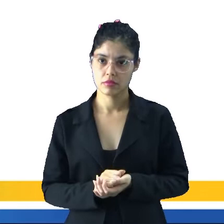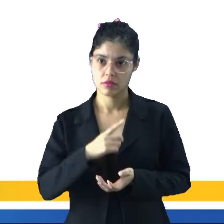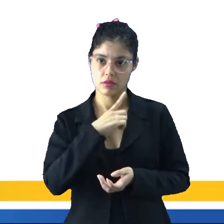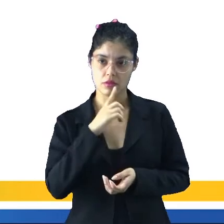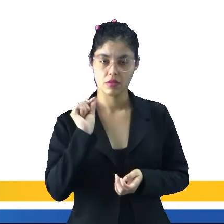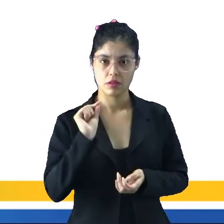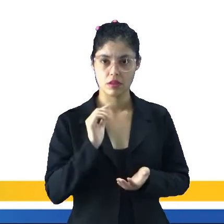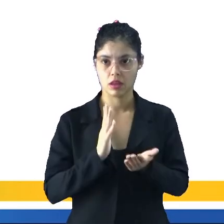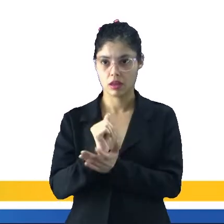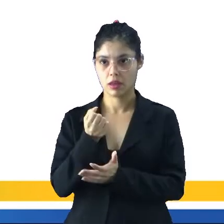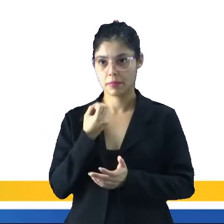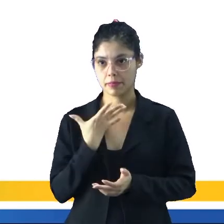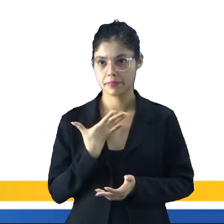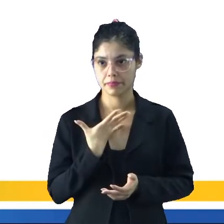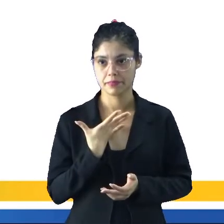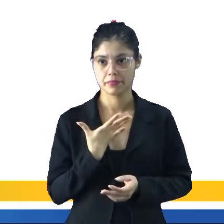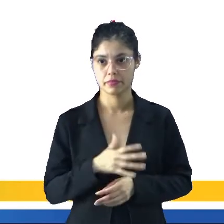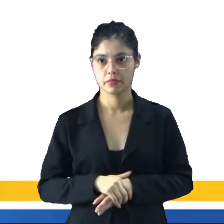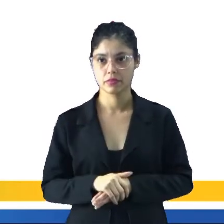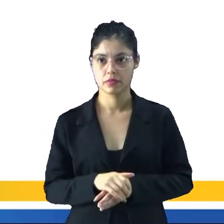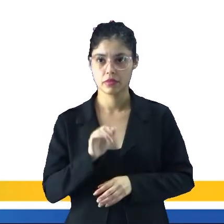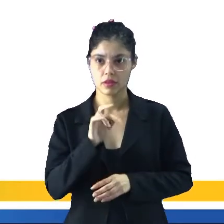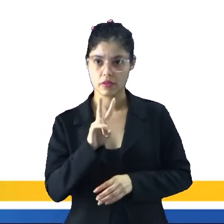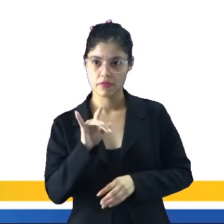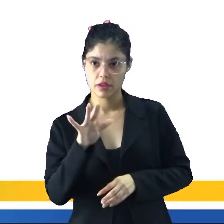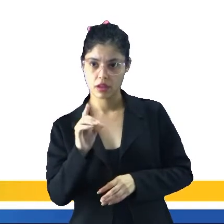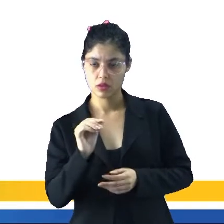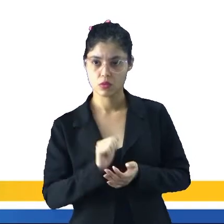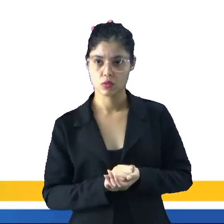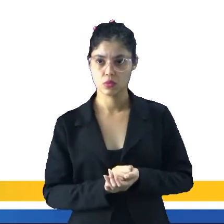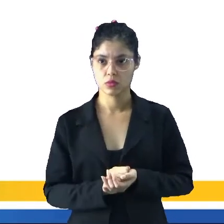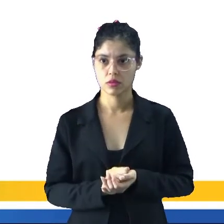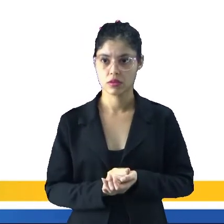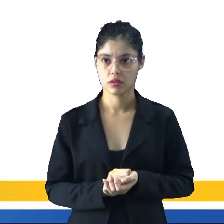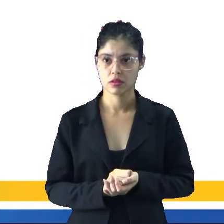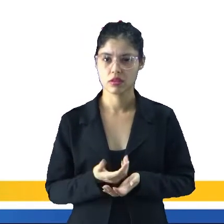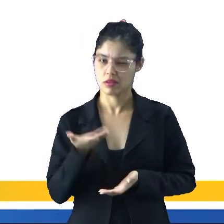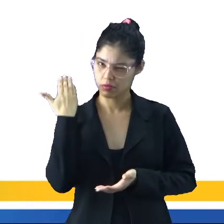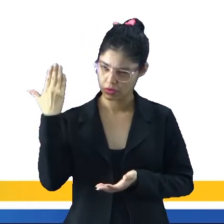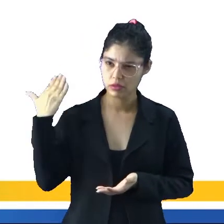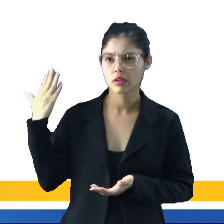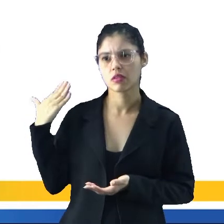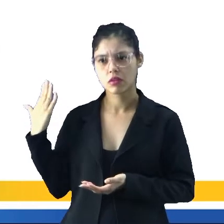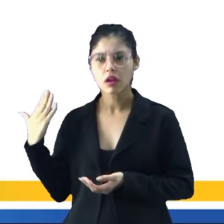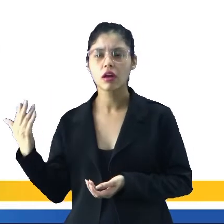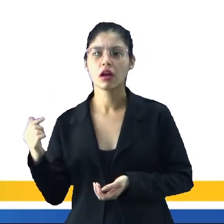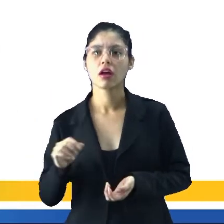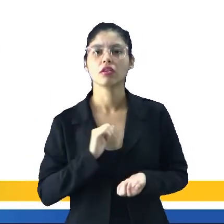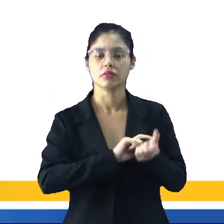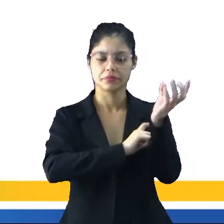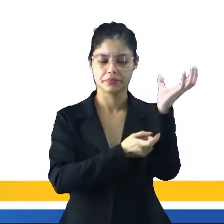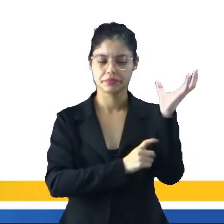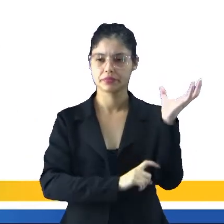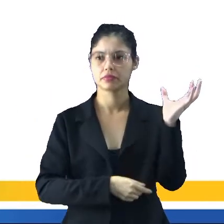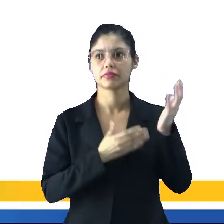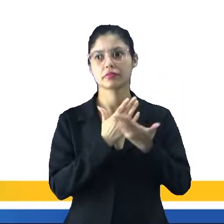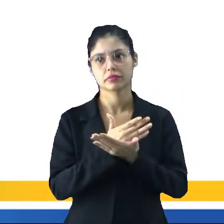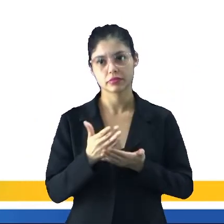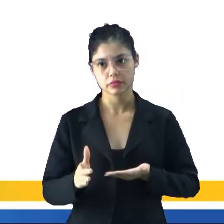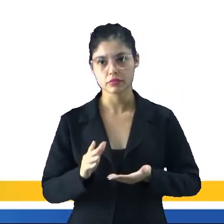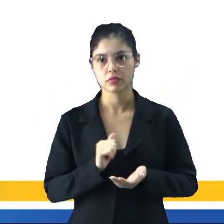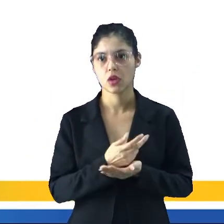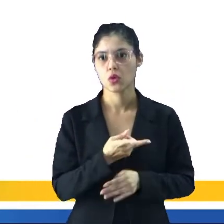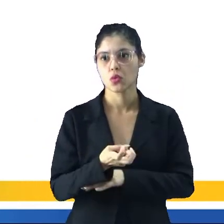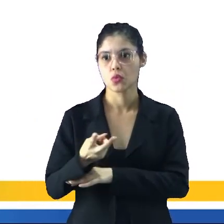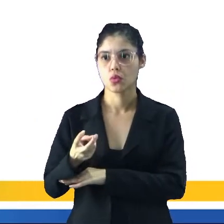tornando-se dependentes ali dos bens aviados pelo barracão. Na época, né, dos ciclos da borracha, eles começaram a